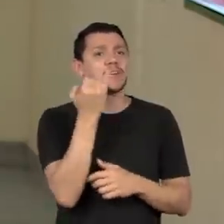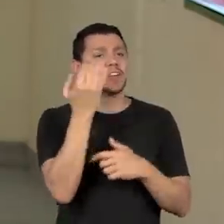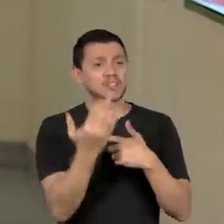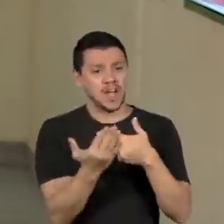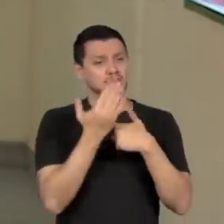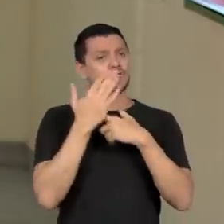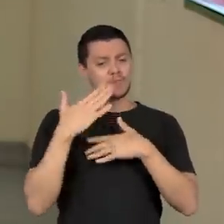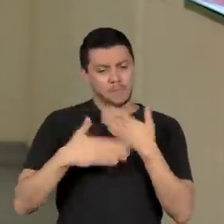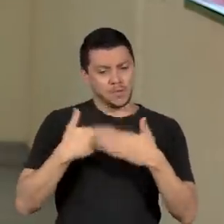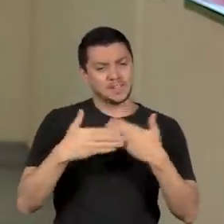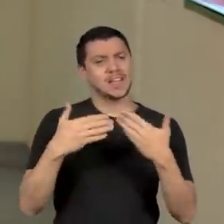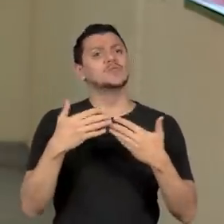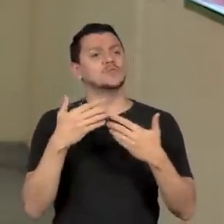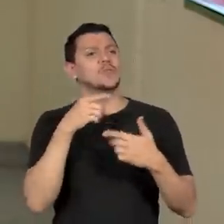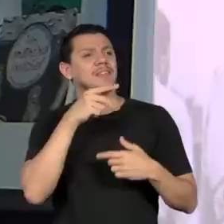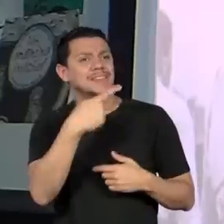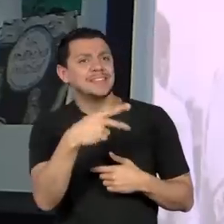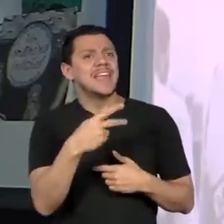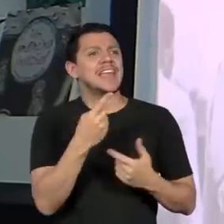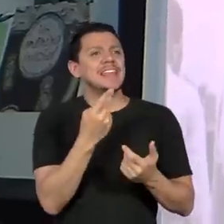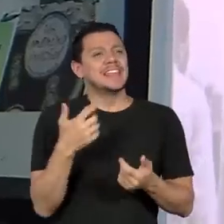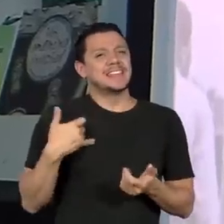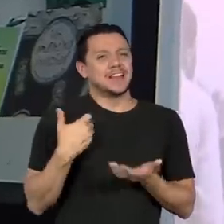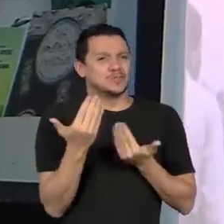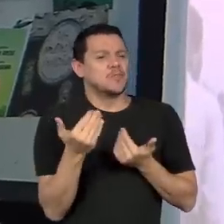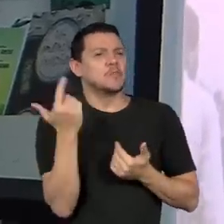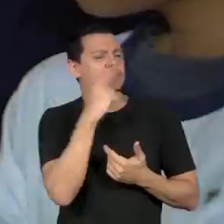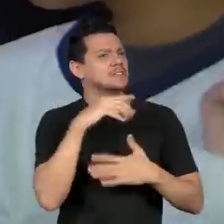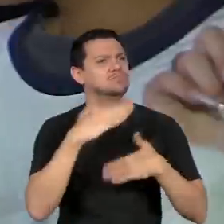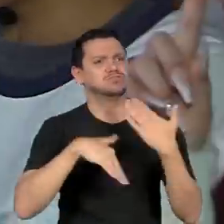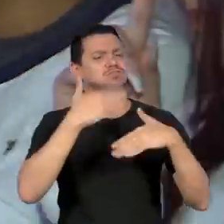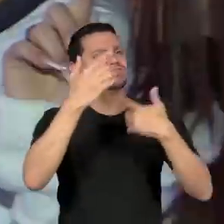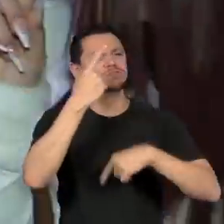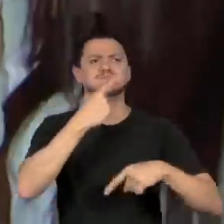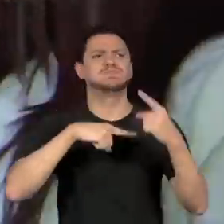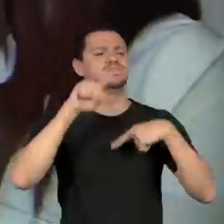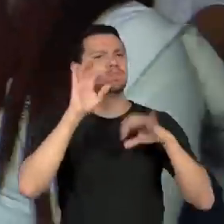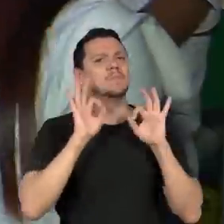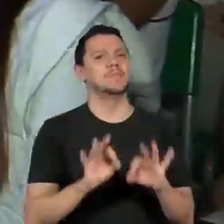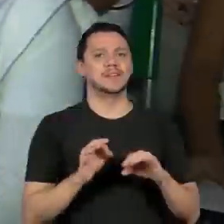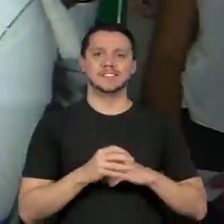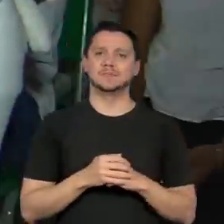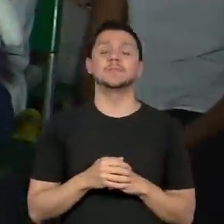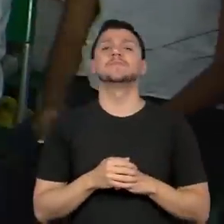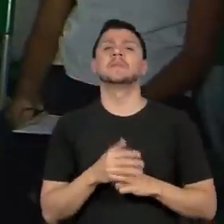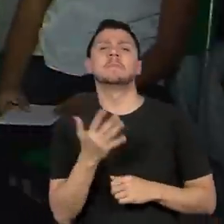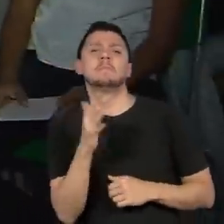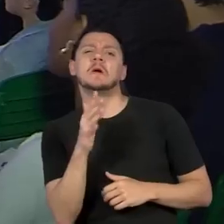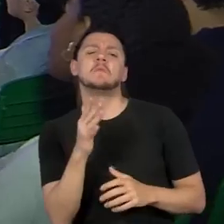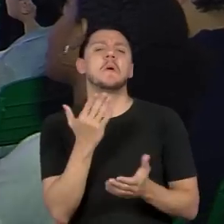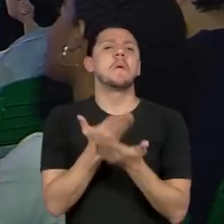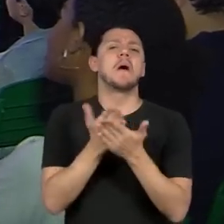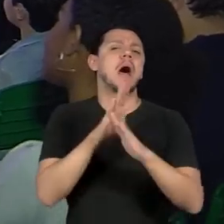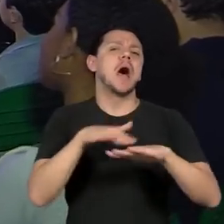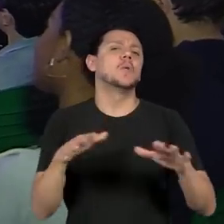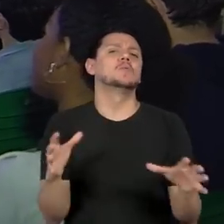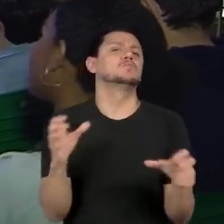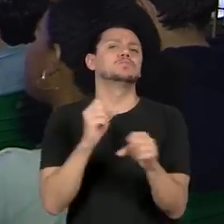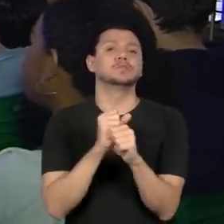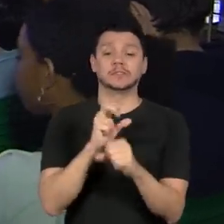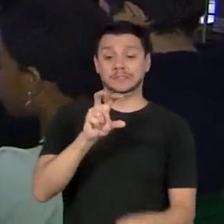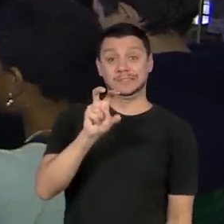e o processo educativo dos adolescentes. Aproximadamente 50 alunos participam do café dialógico.